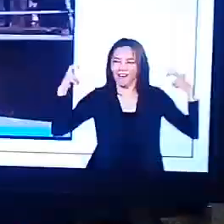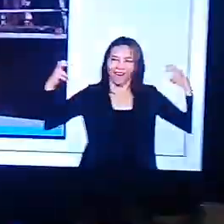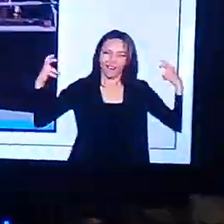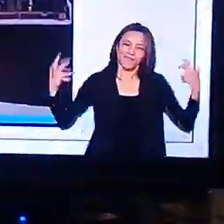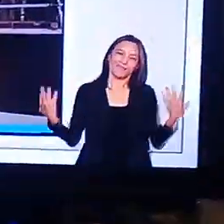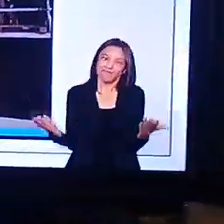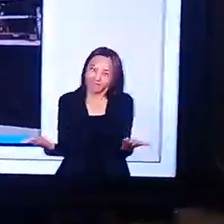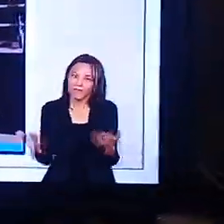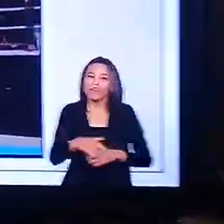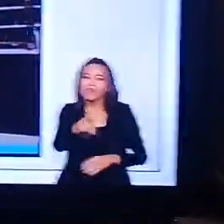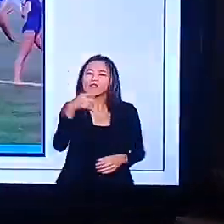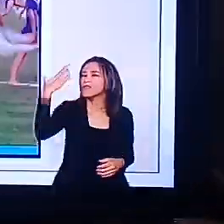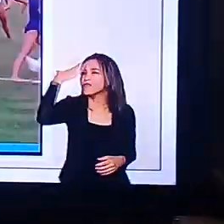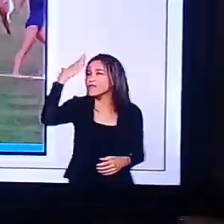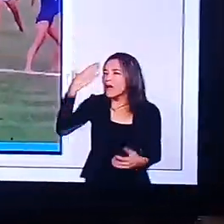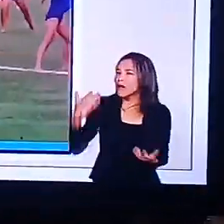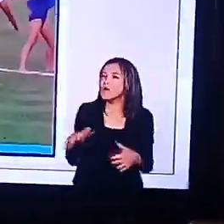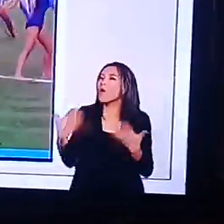Agora entrou